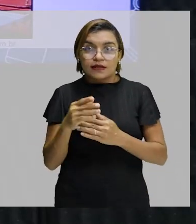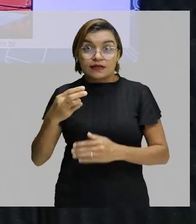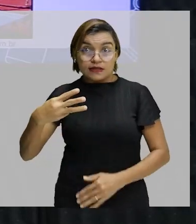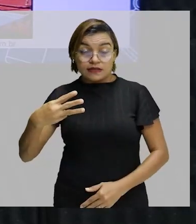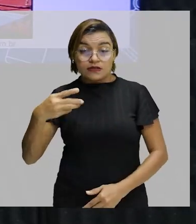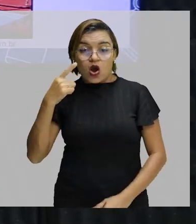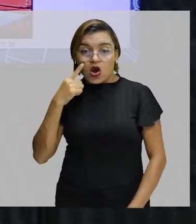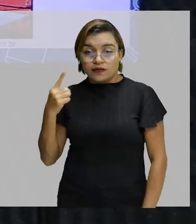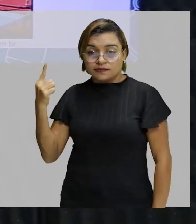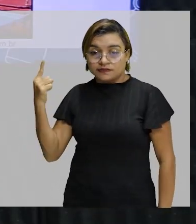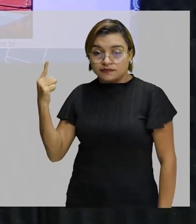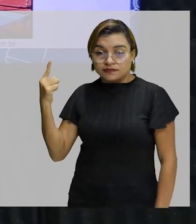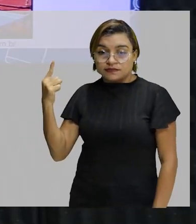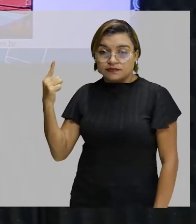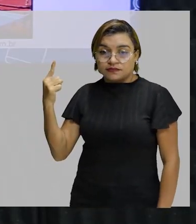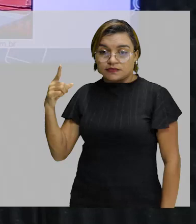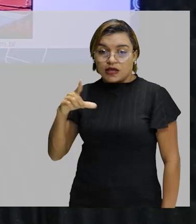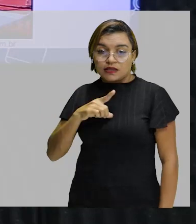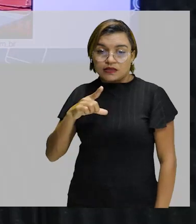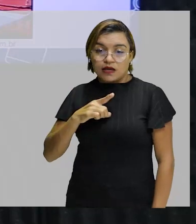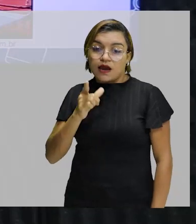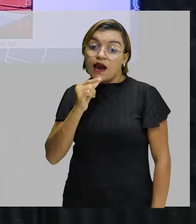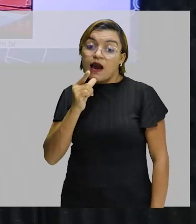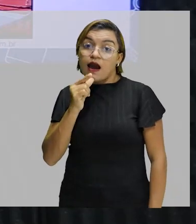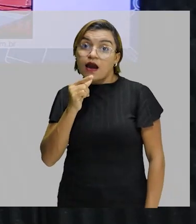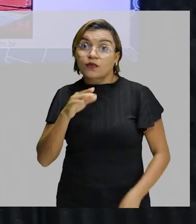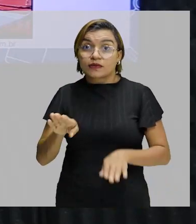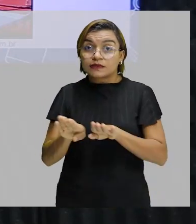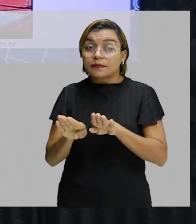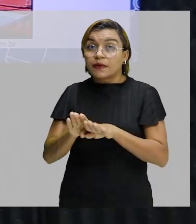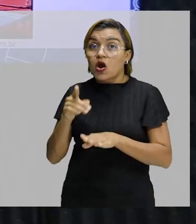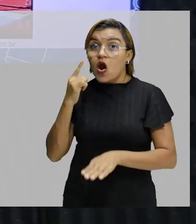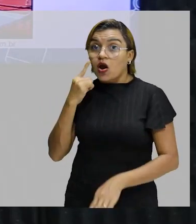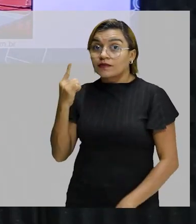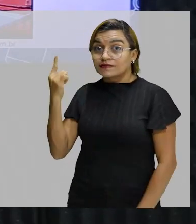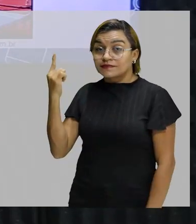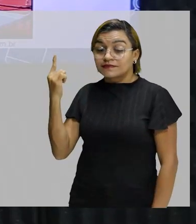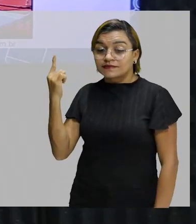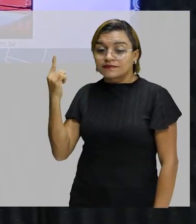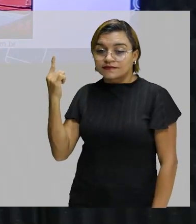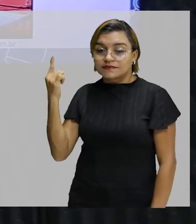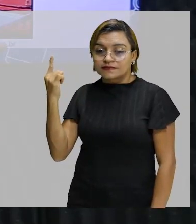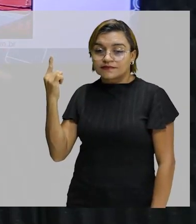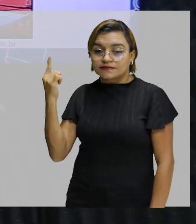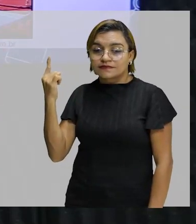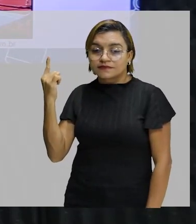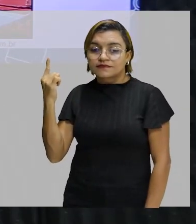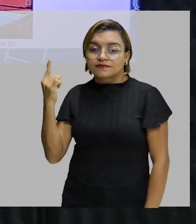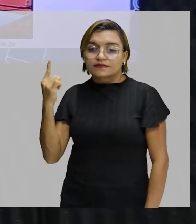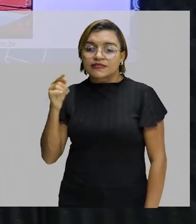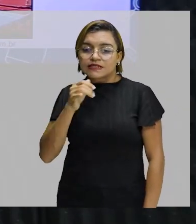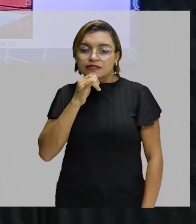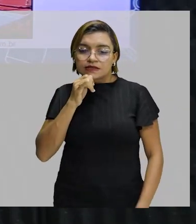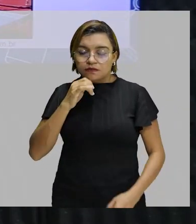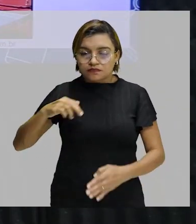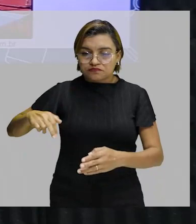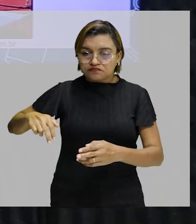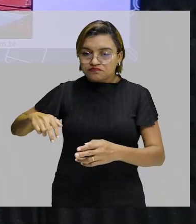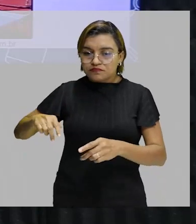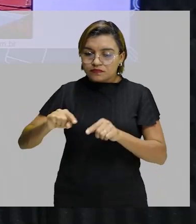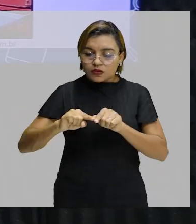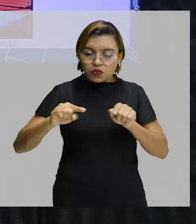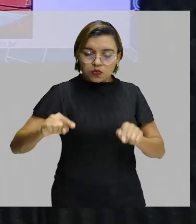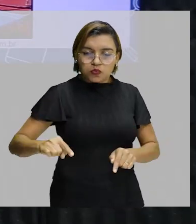obstáculo, e tem ainda o fosso da água, mostrei para vocês na aula passada também, ele salta, qual